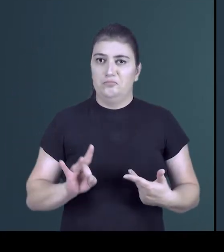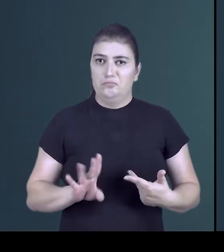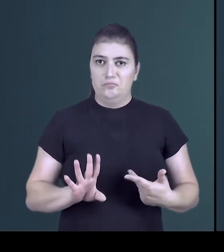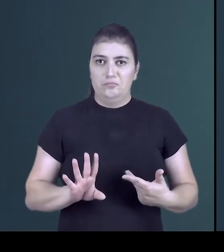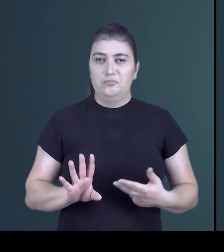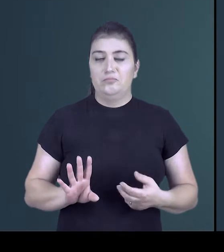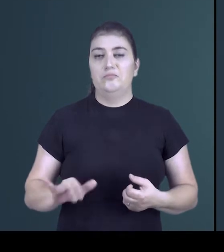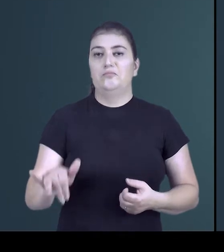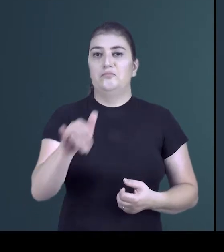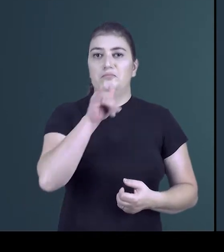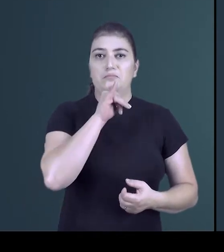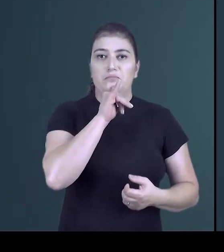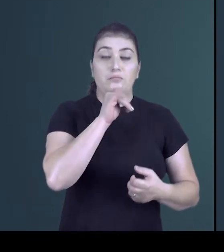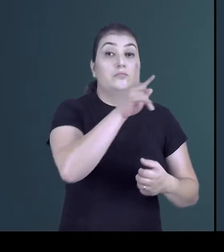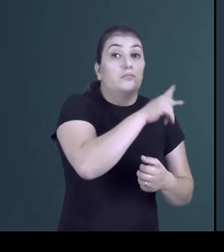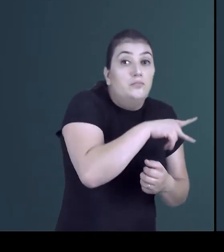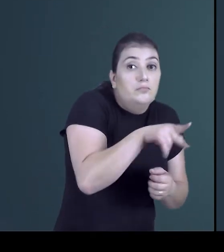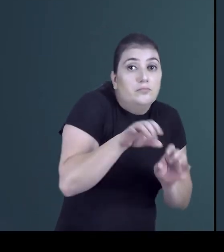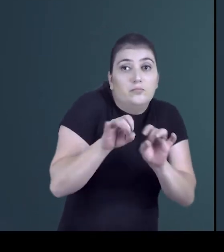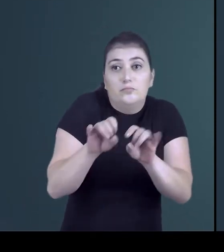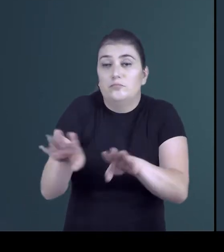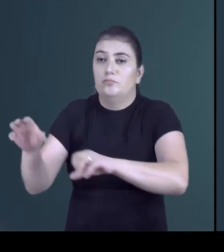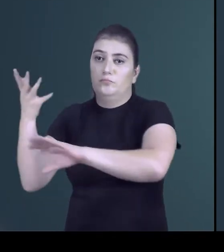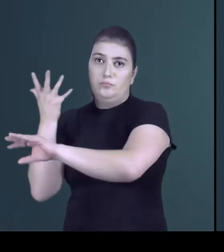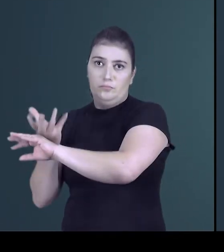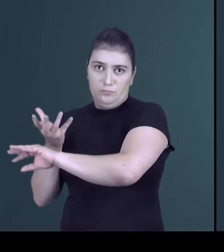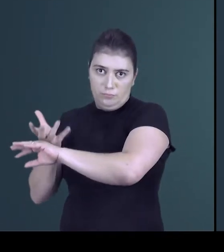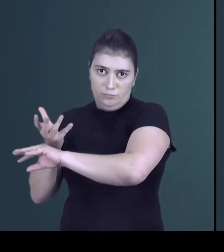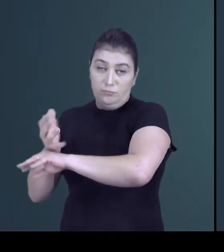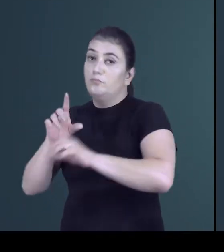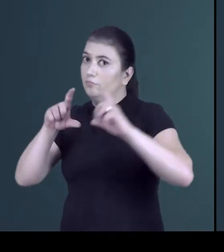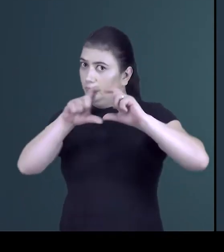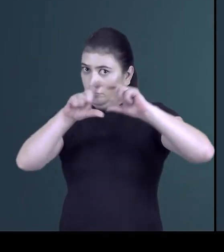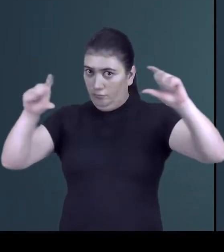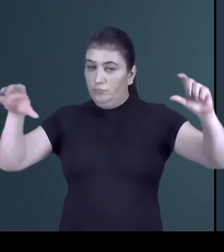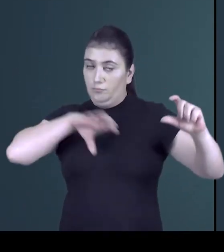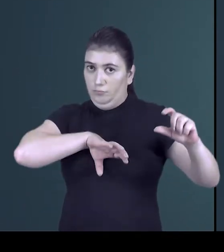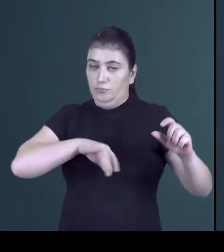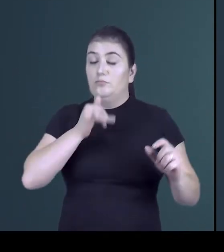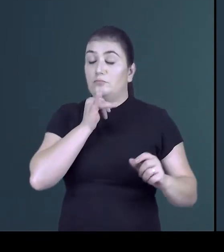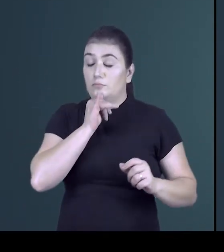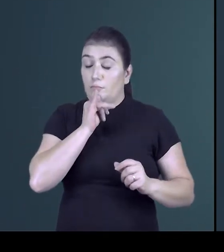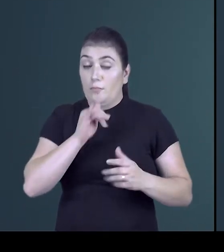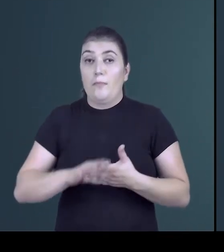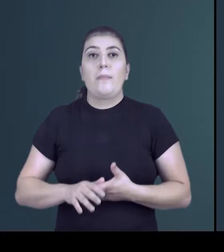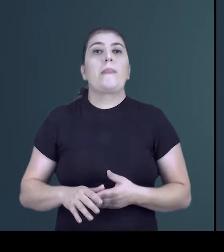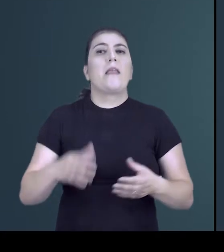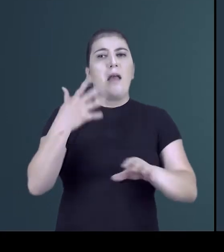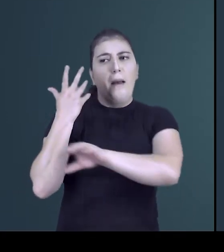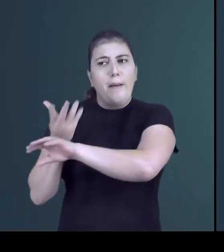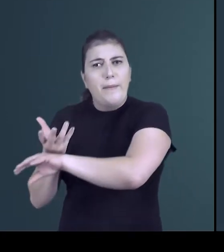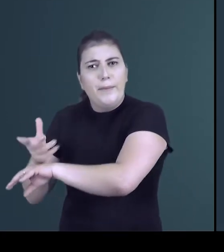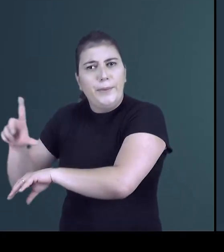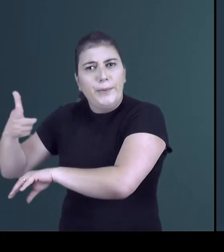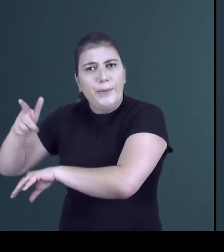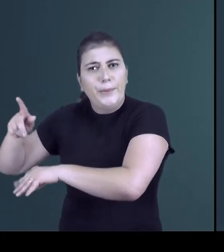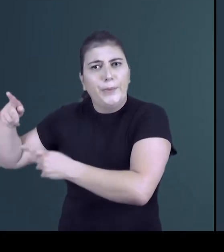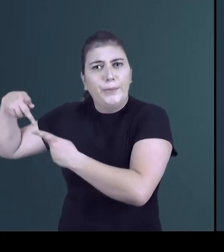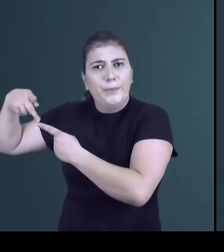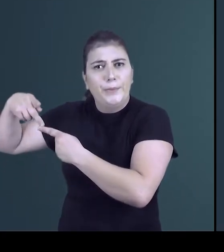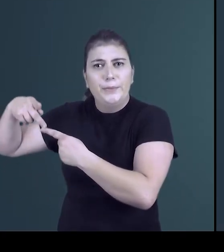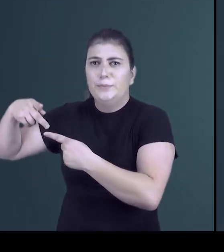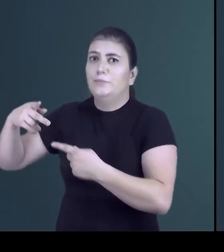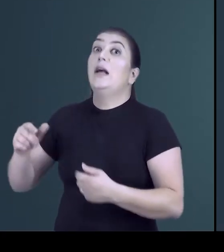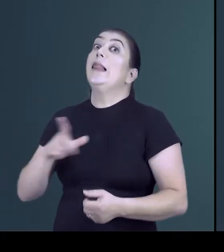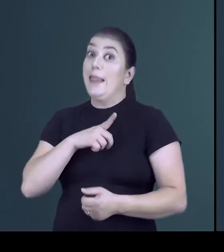No exemplo, o professor ensina a matéria. Vejam que esse complemento aqui, a matéria, não tem preposição. Tem